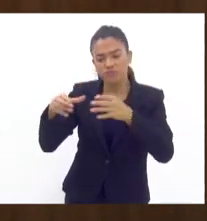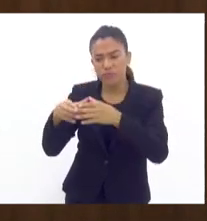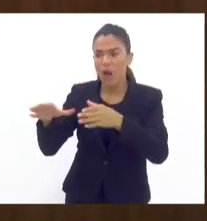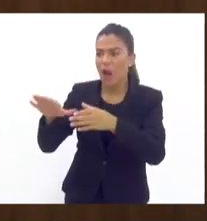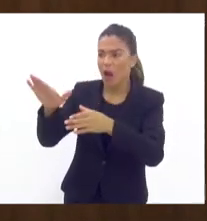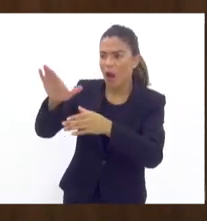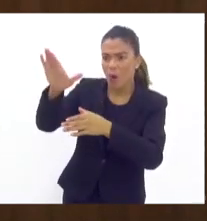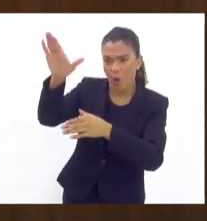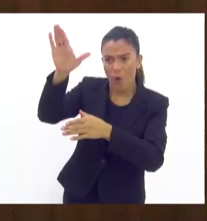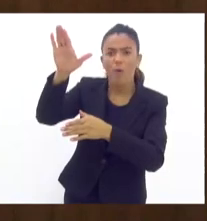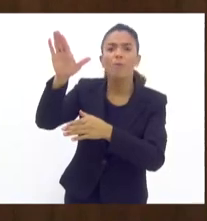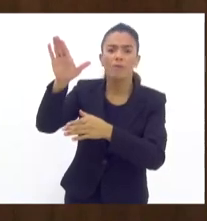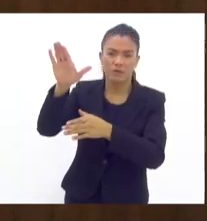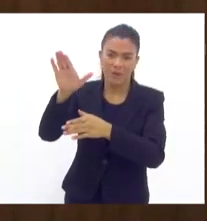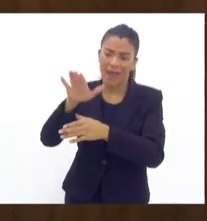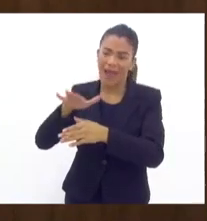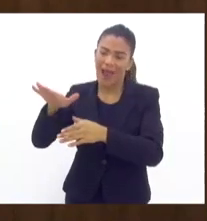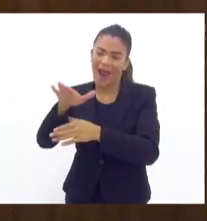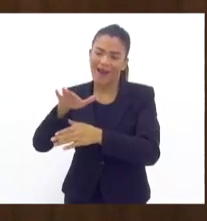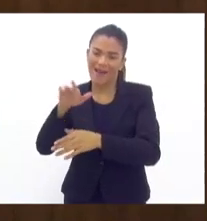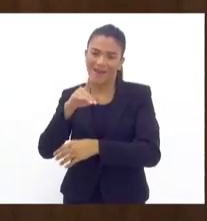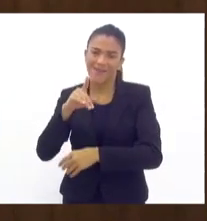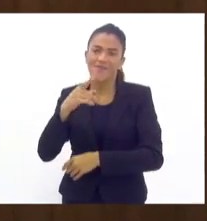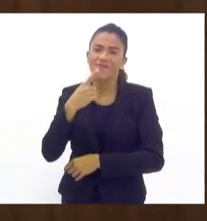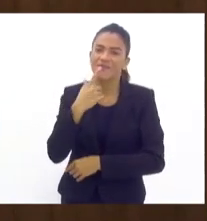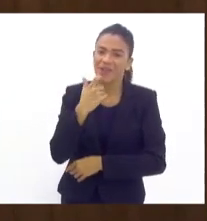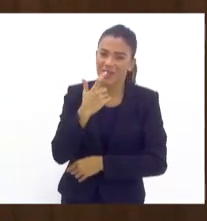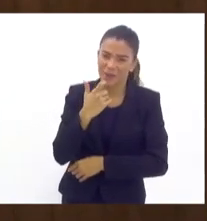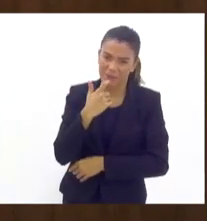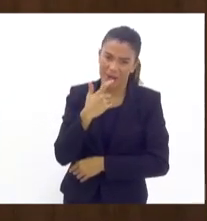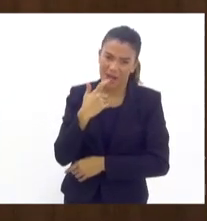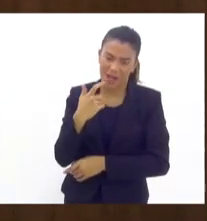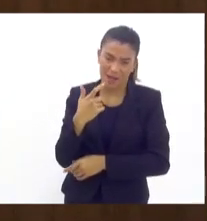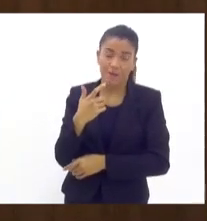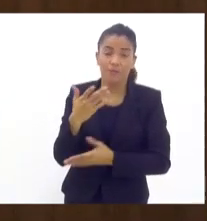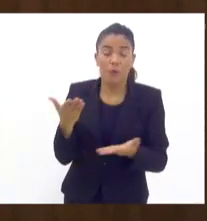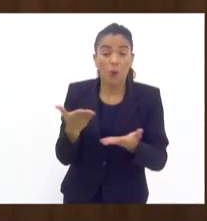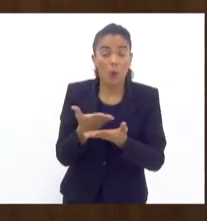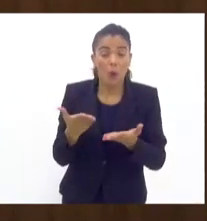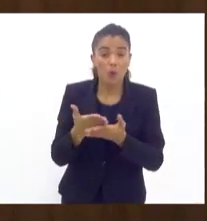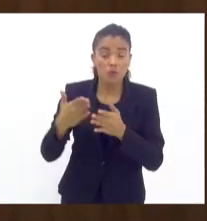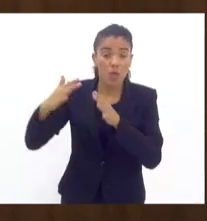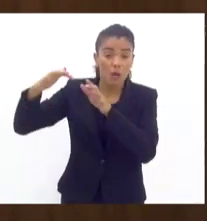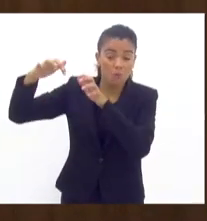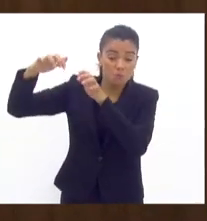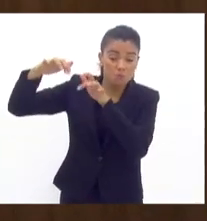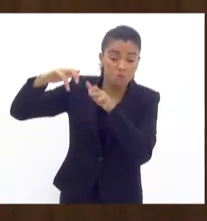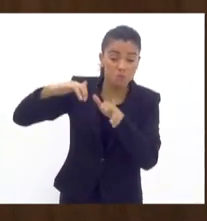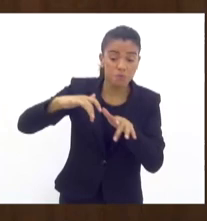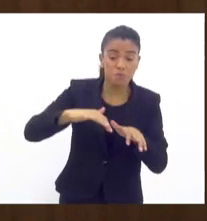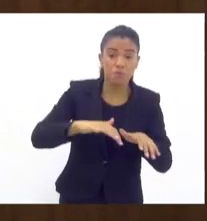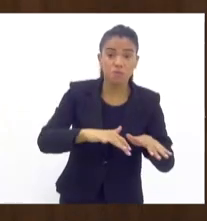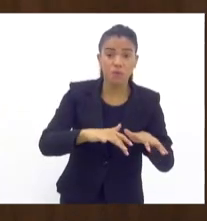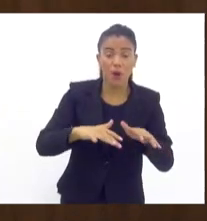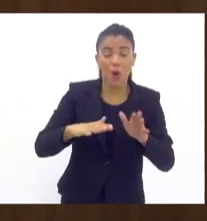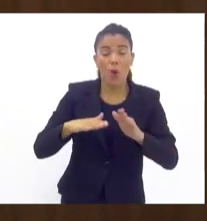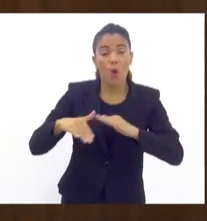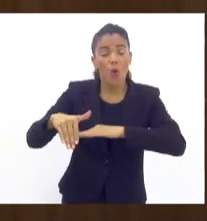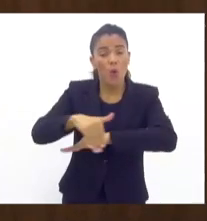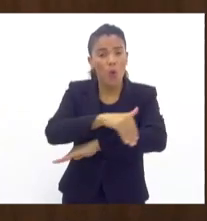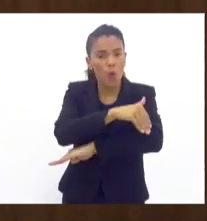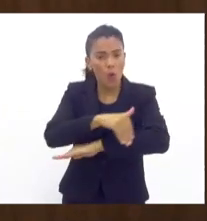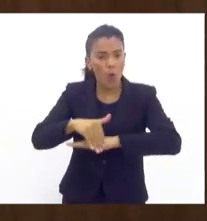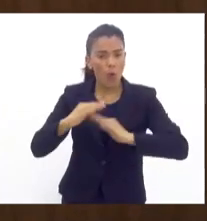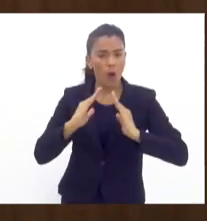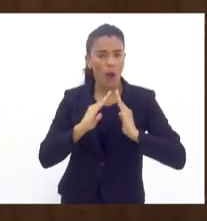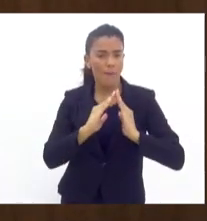áreas conflagradas, ditas áreas vermelhas, zonas vermelhas. Hoje em dia, é muito comum em ruas residenciais que não tinham